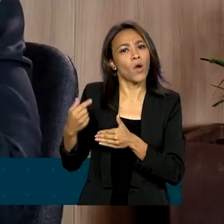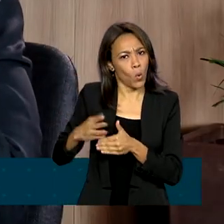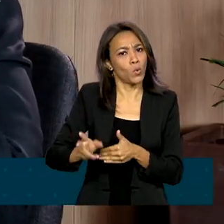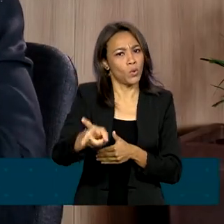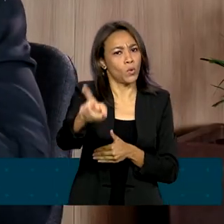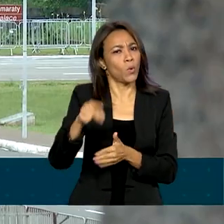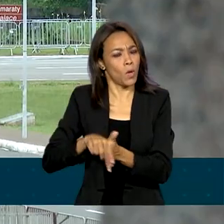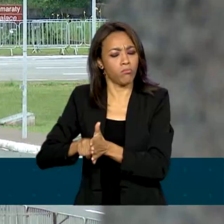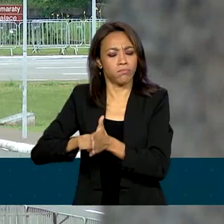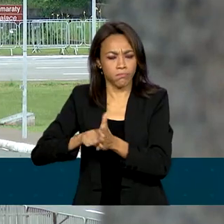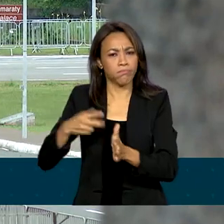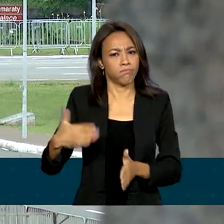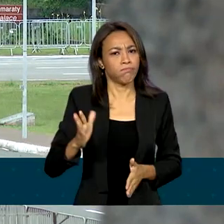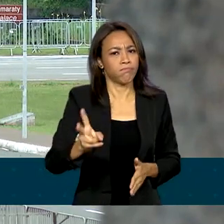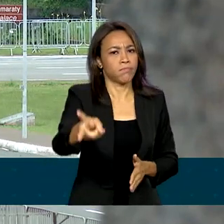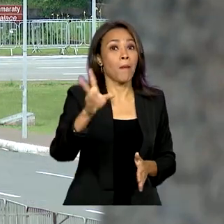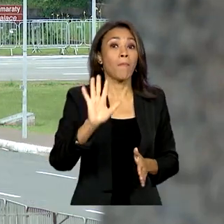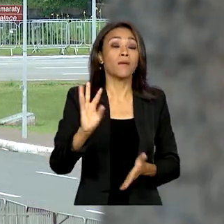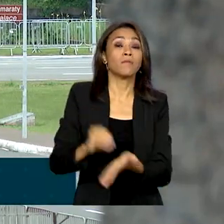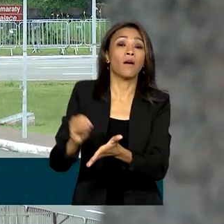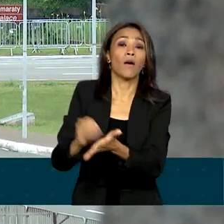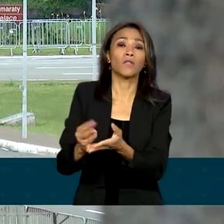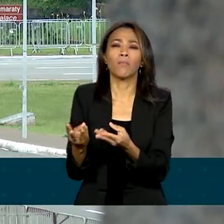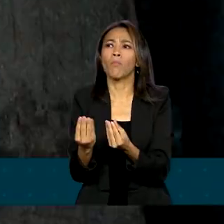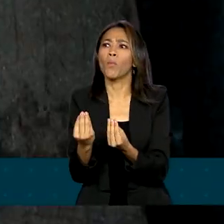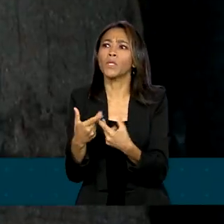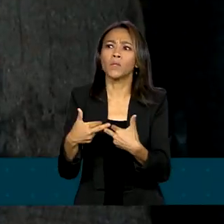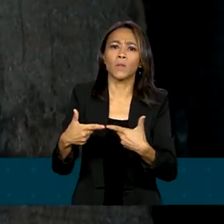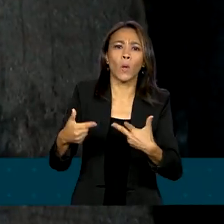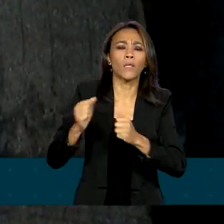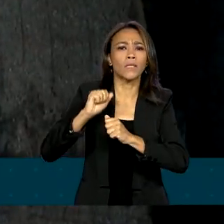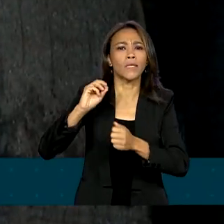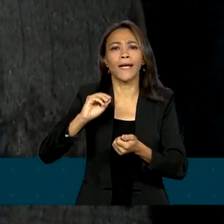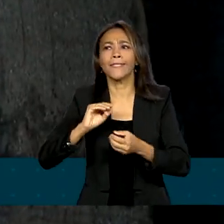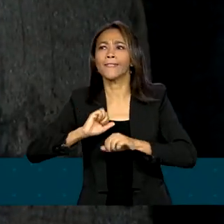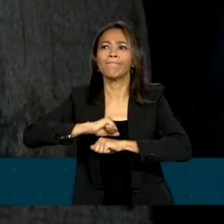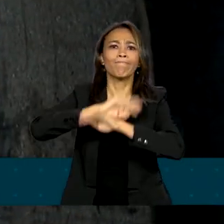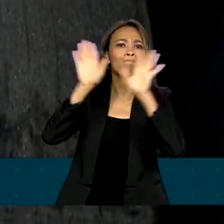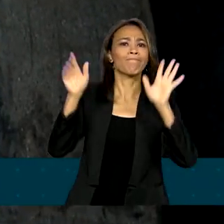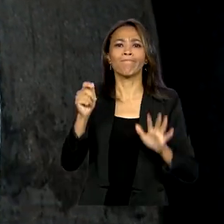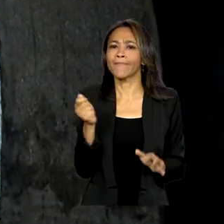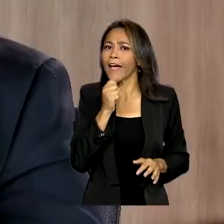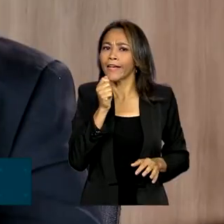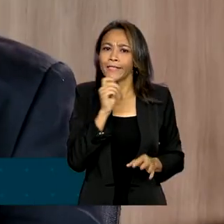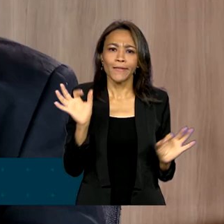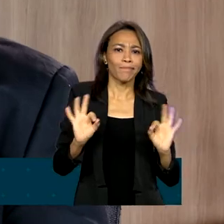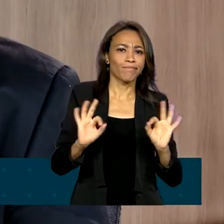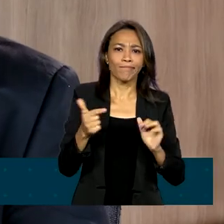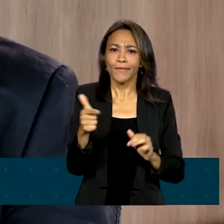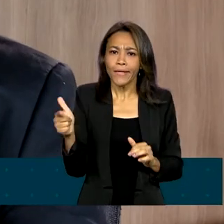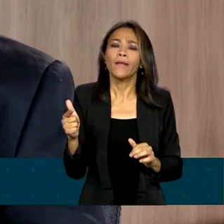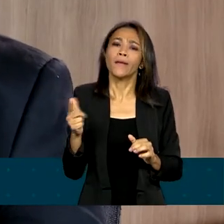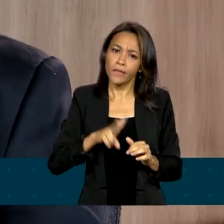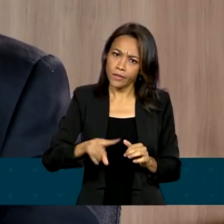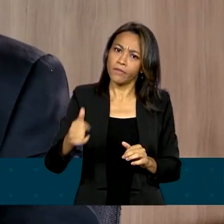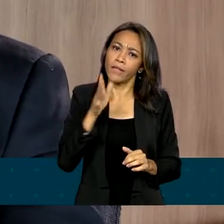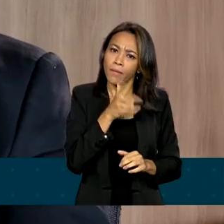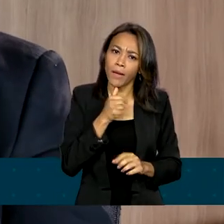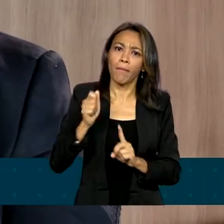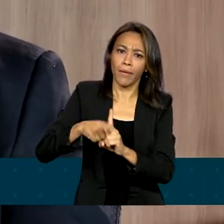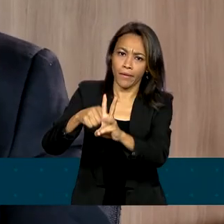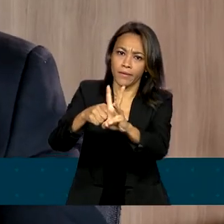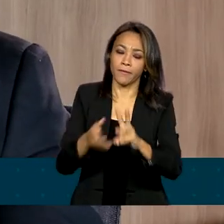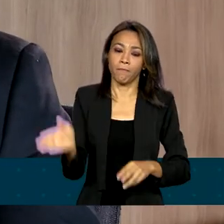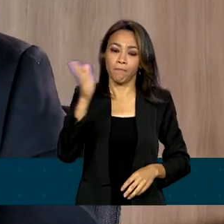rapidamente, mas que ainda há muito a ser esclarecido, o que pode levar vários meses. Eu posso garantir isto, que